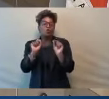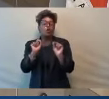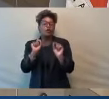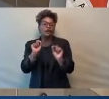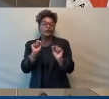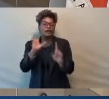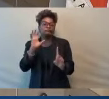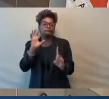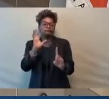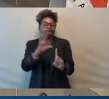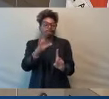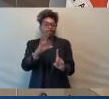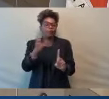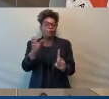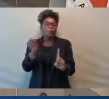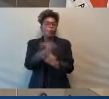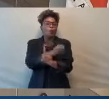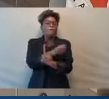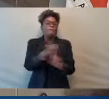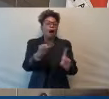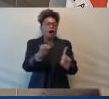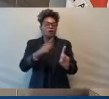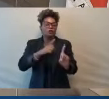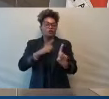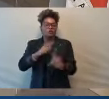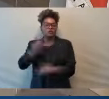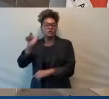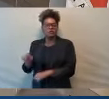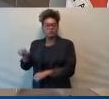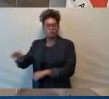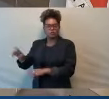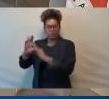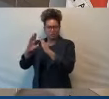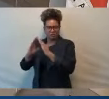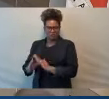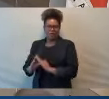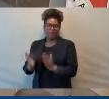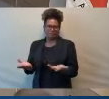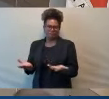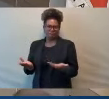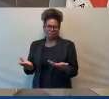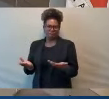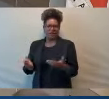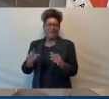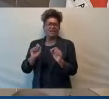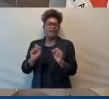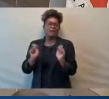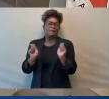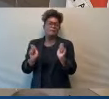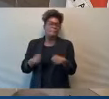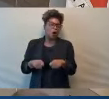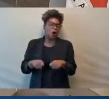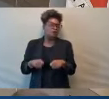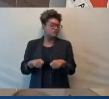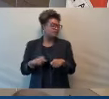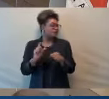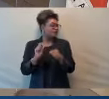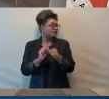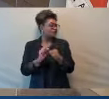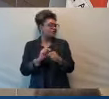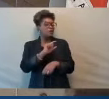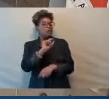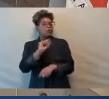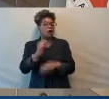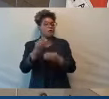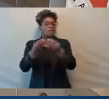Aliás, impacto que vai afetar o sistema viário, os equipamentos públicos, uma série de coisas mudando aquele contexto. A